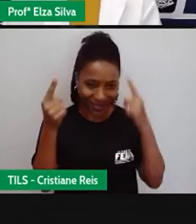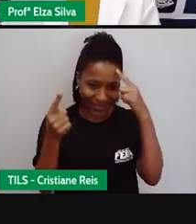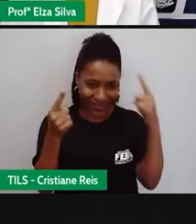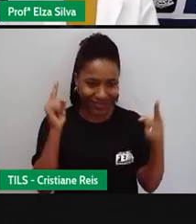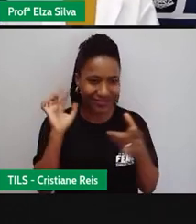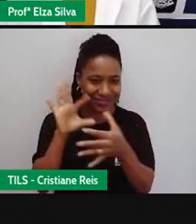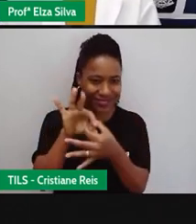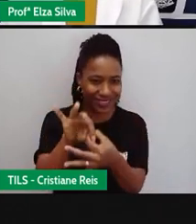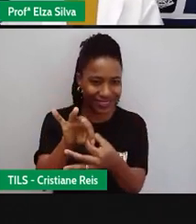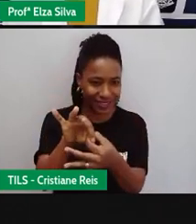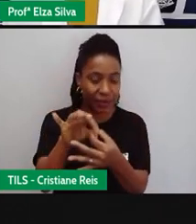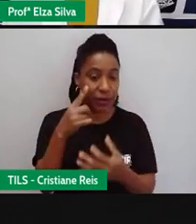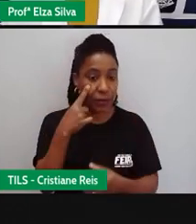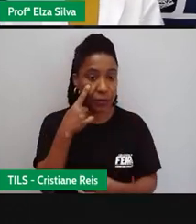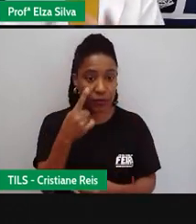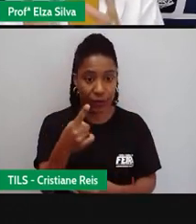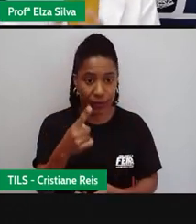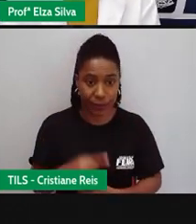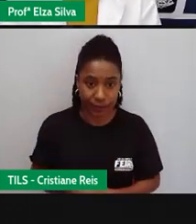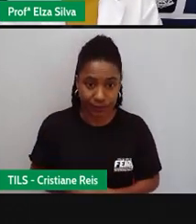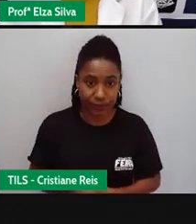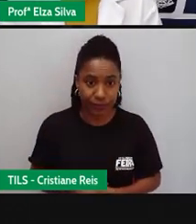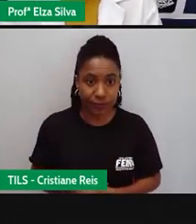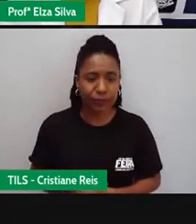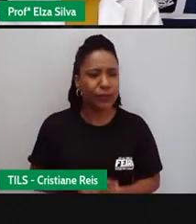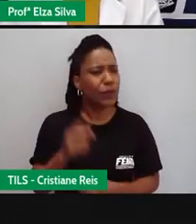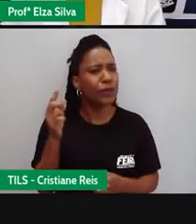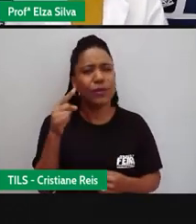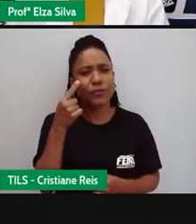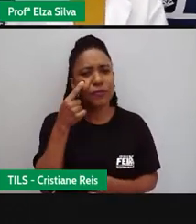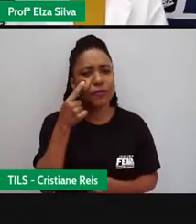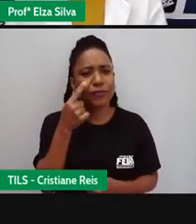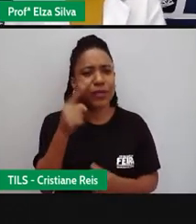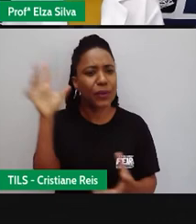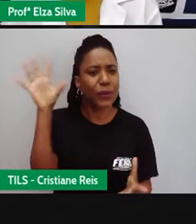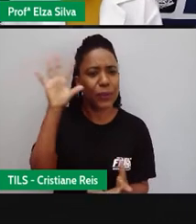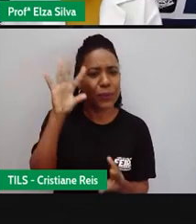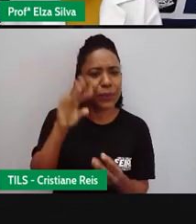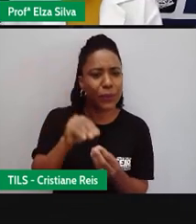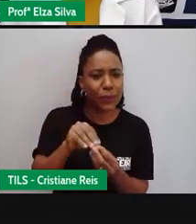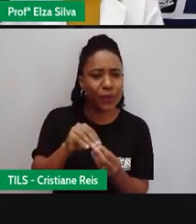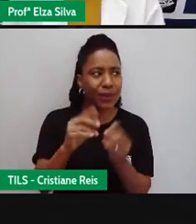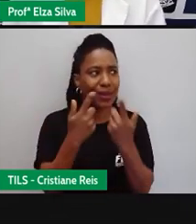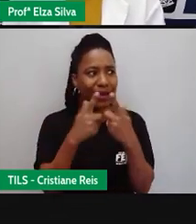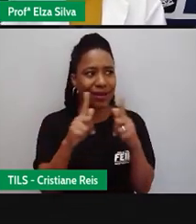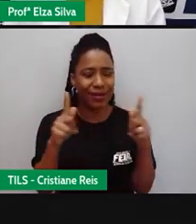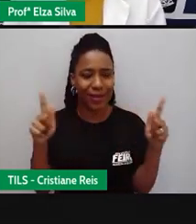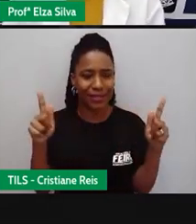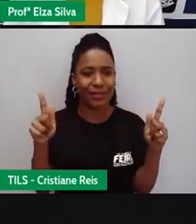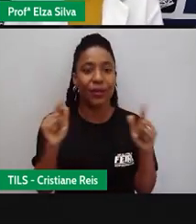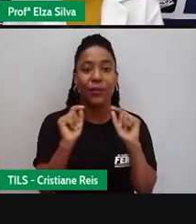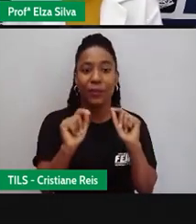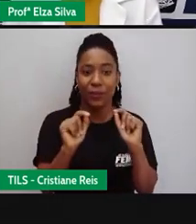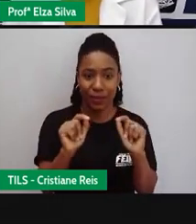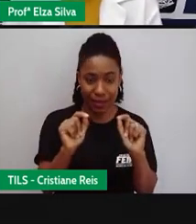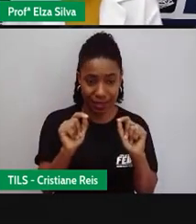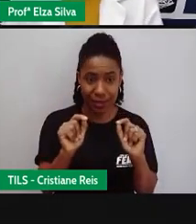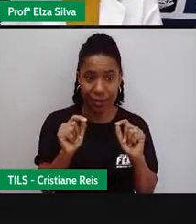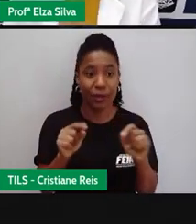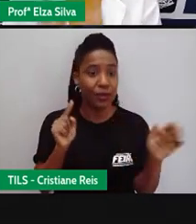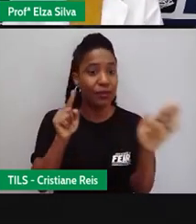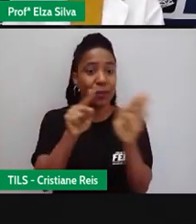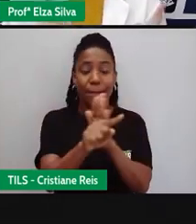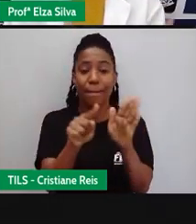hoje O que foi que nós Revisamos Em termos gramaticais Que para fazermos Perguntas